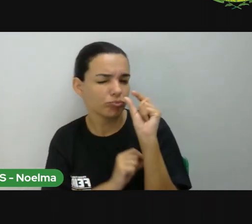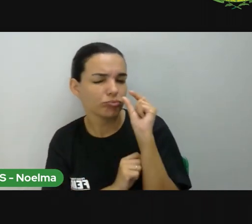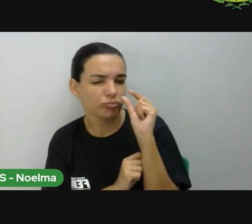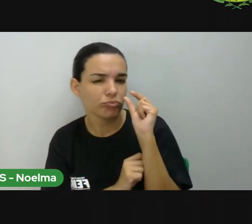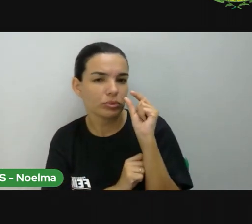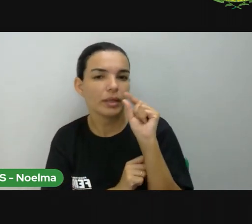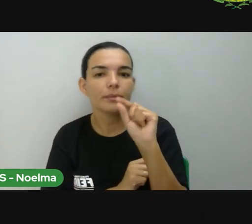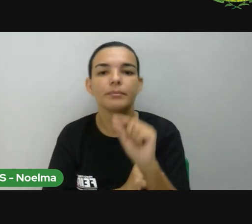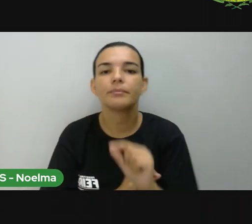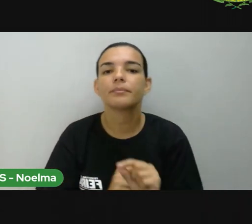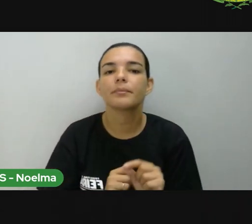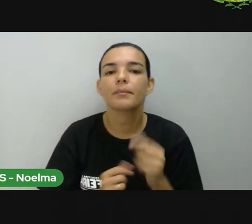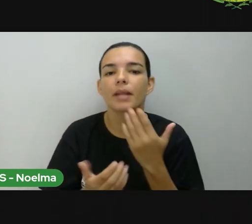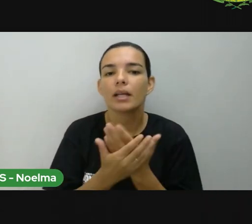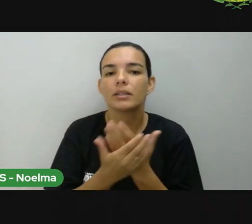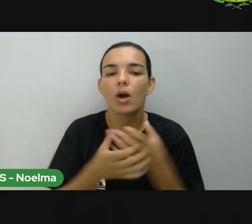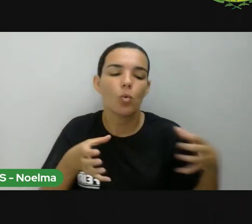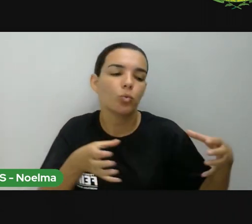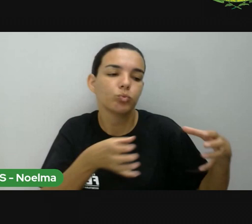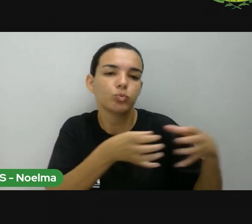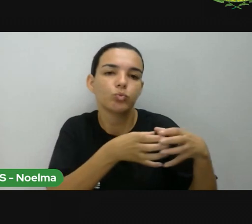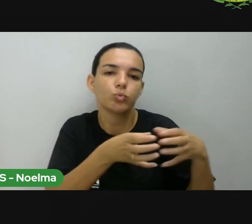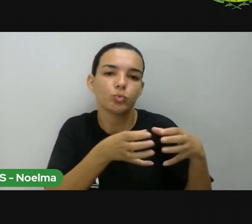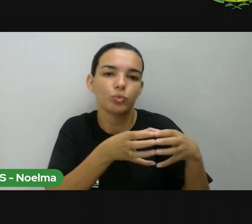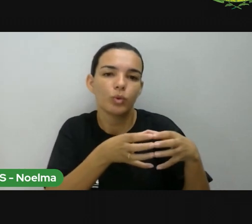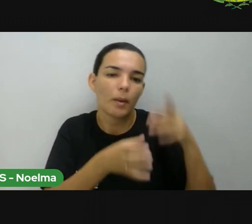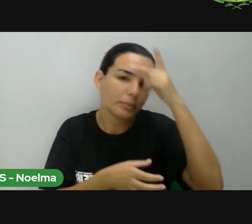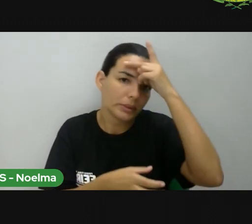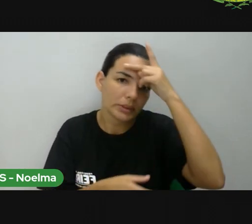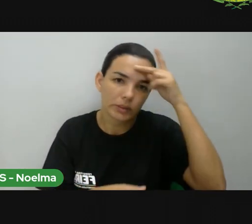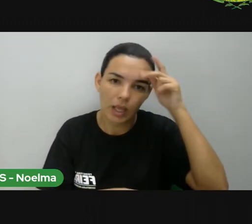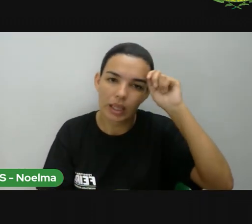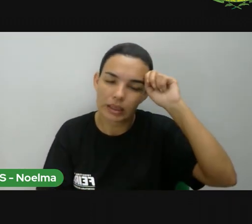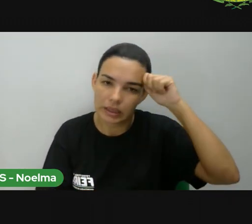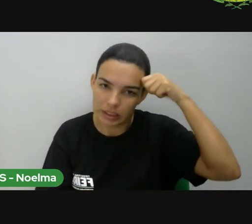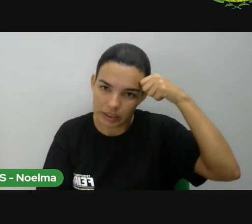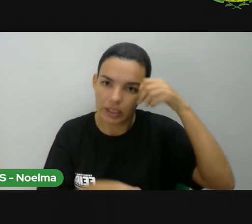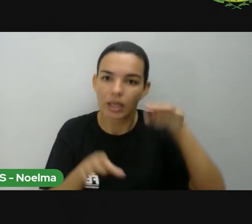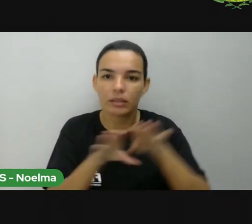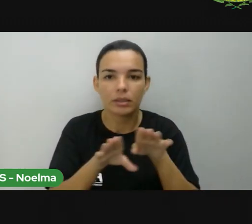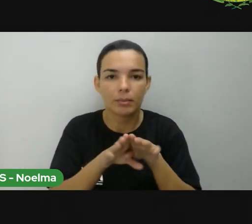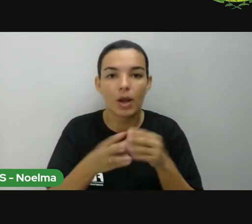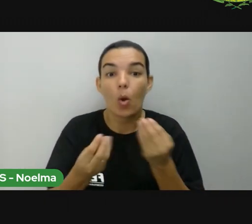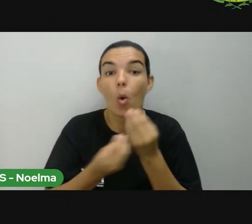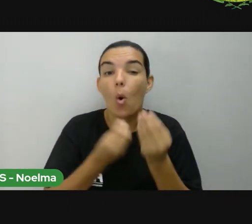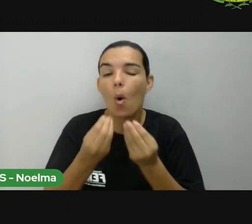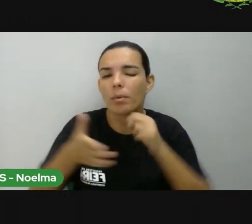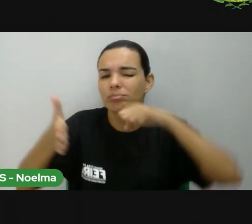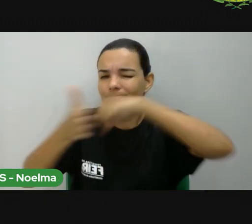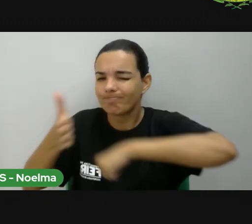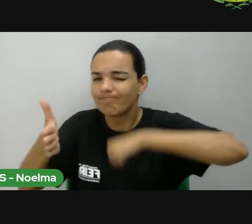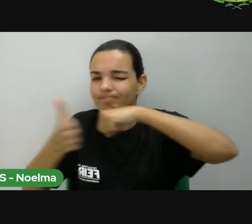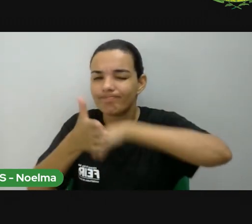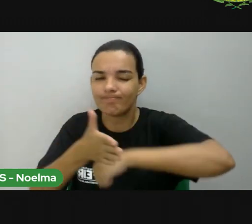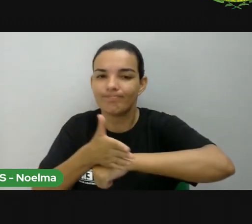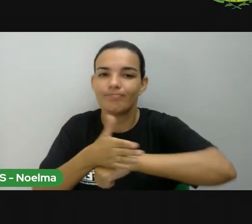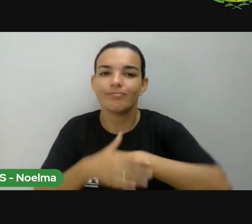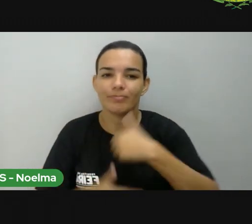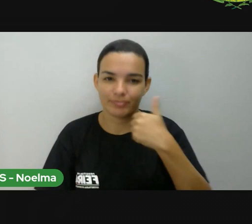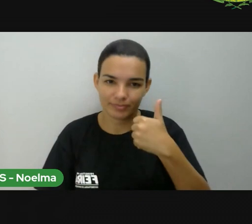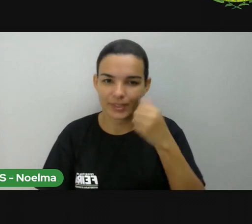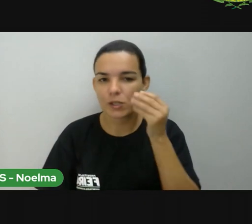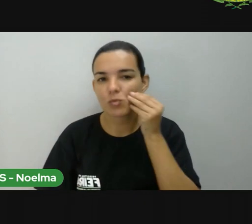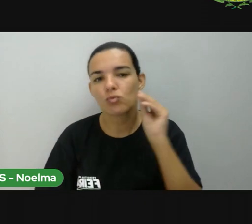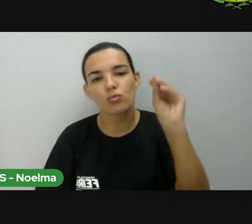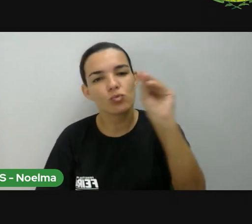mais, sobre essas comunidades quilombolas e sobre as formas de resistência negra, certo?